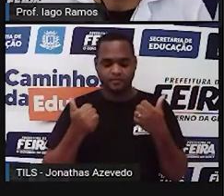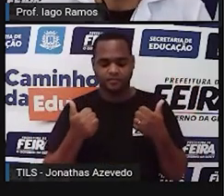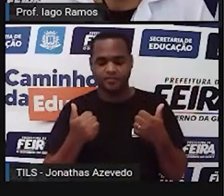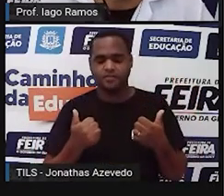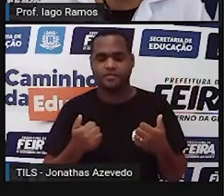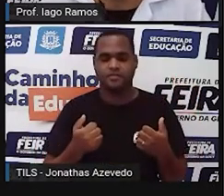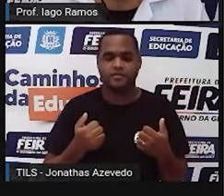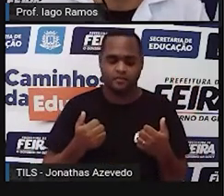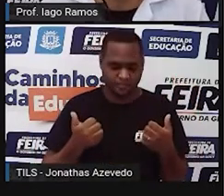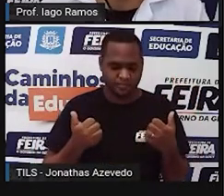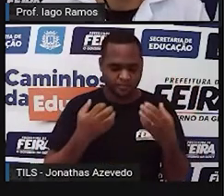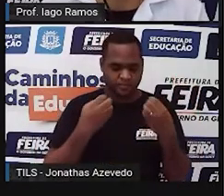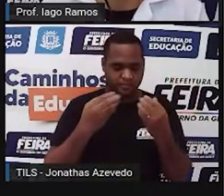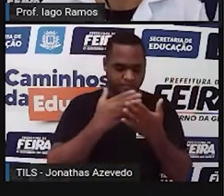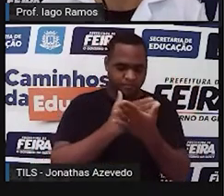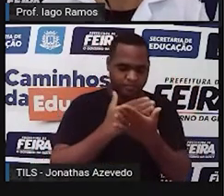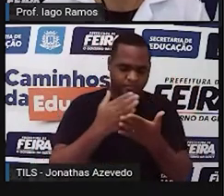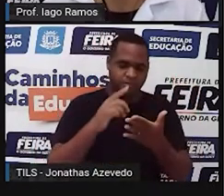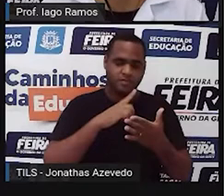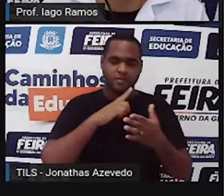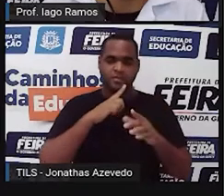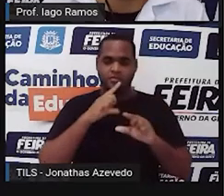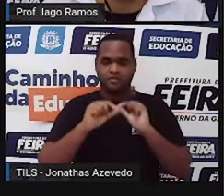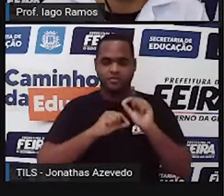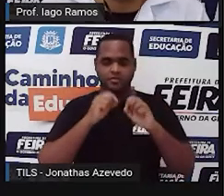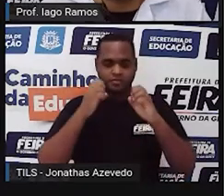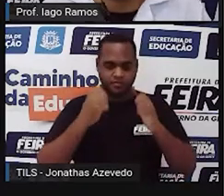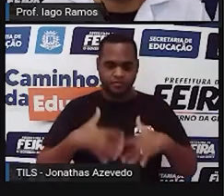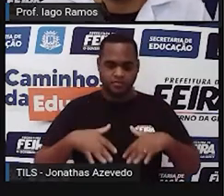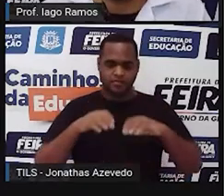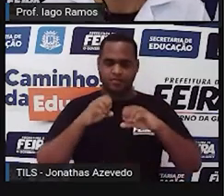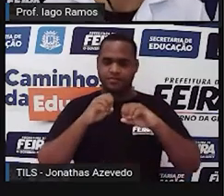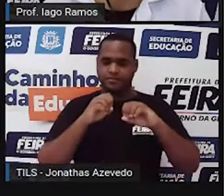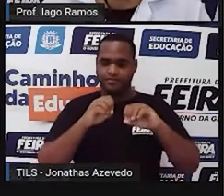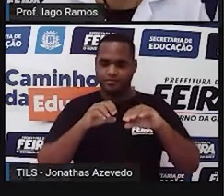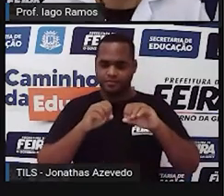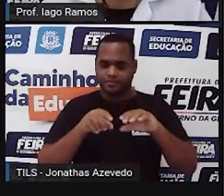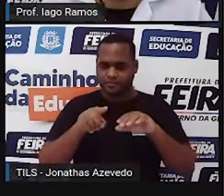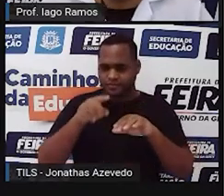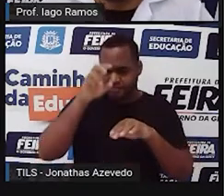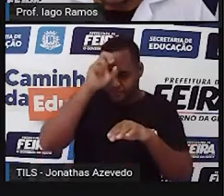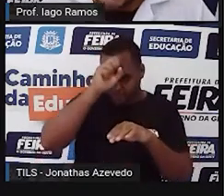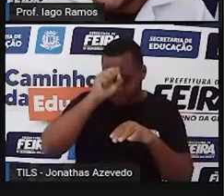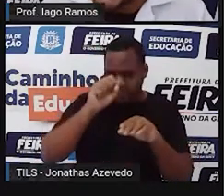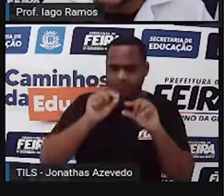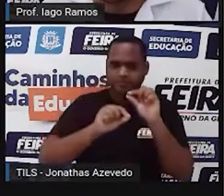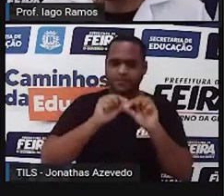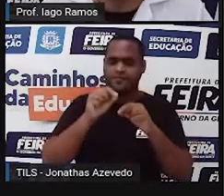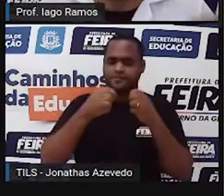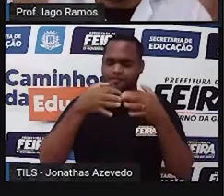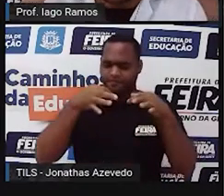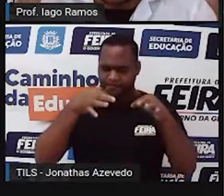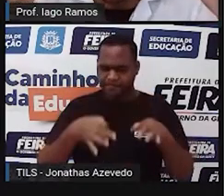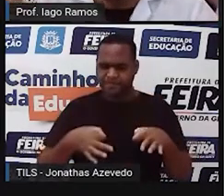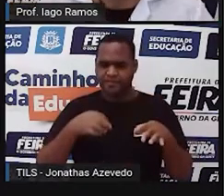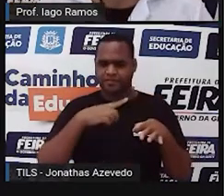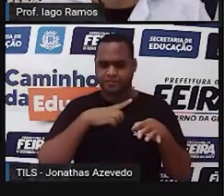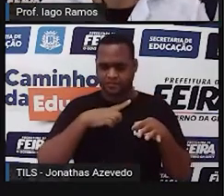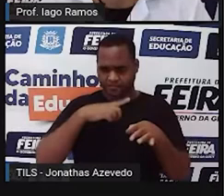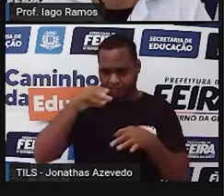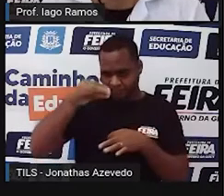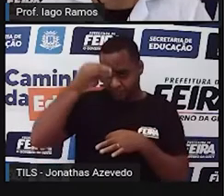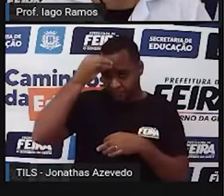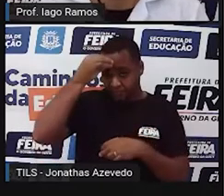Bom, então, como de costume, né? O que é que a gente vai aprender, vamos dizer logo, né? Deixar assim certinho na nossa